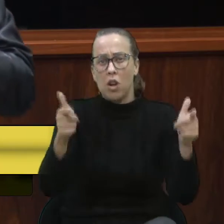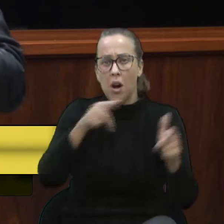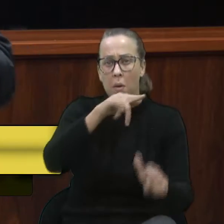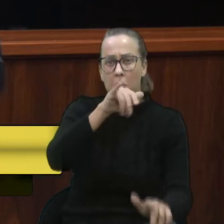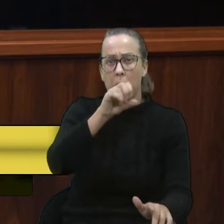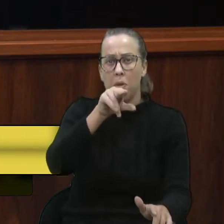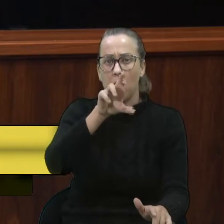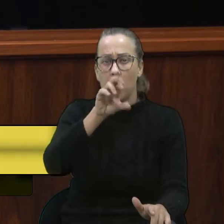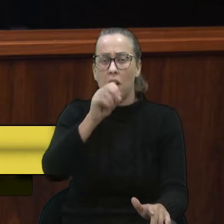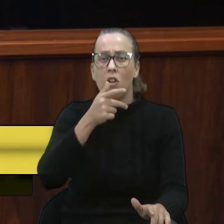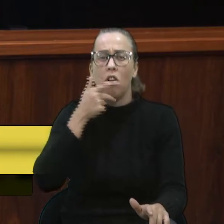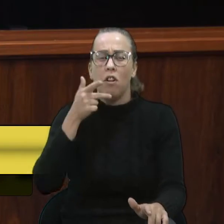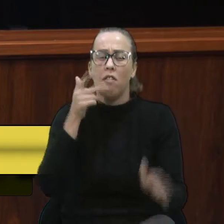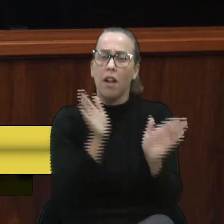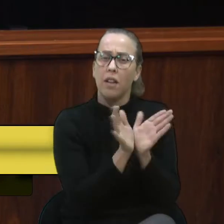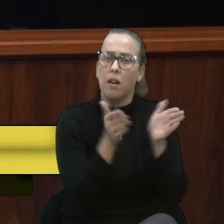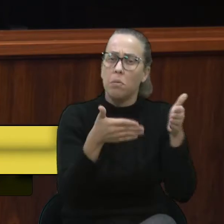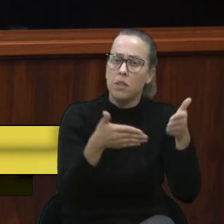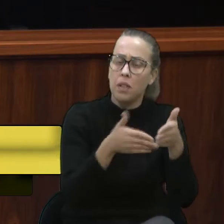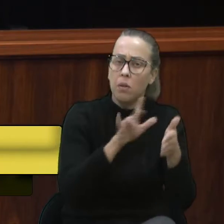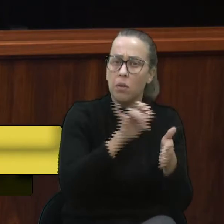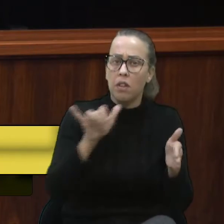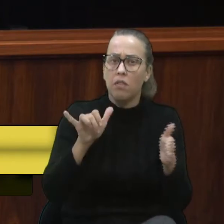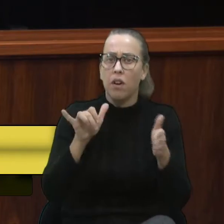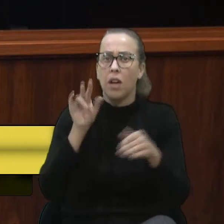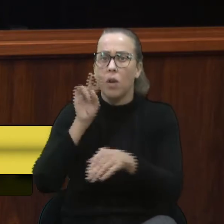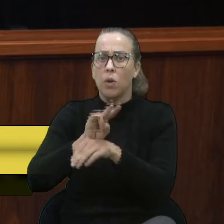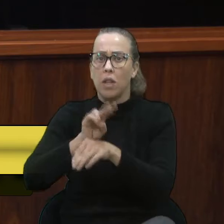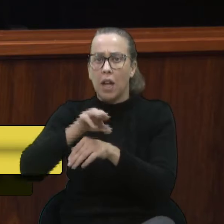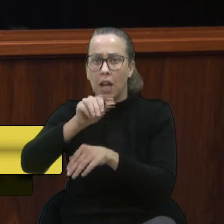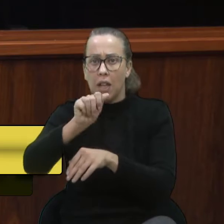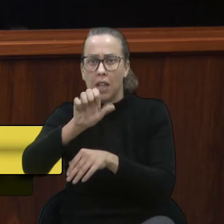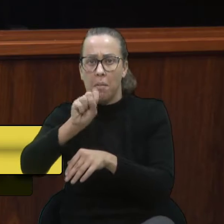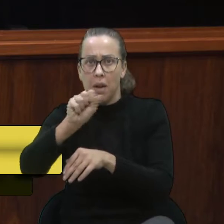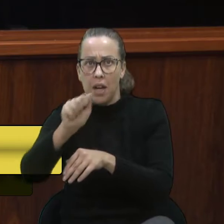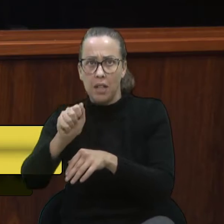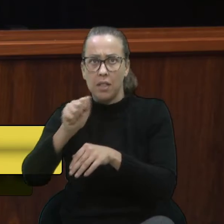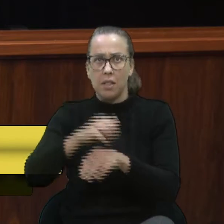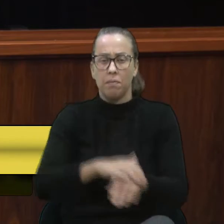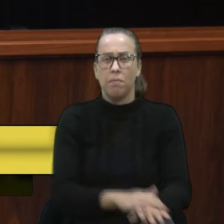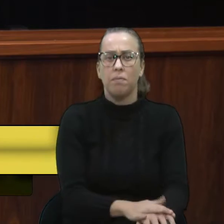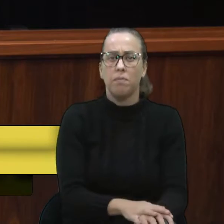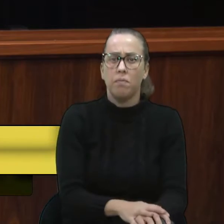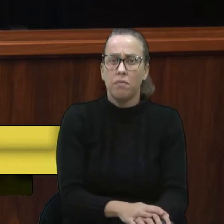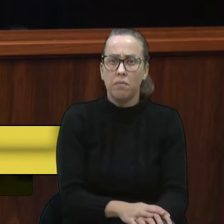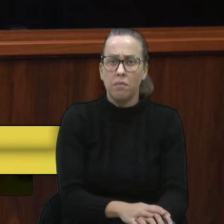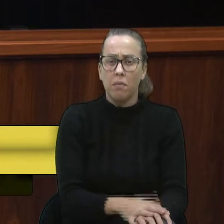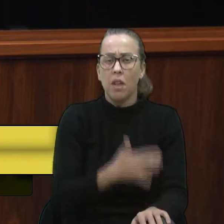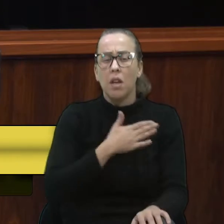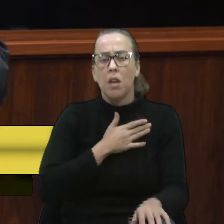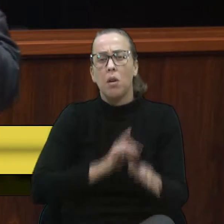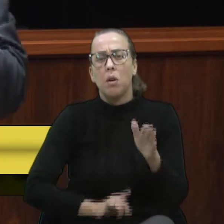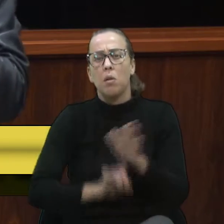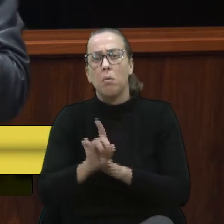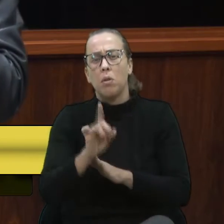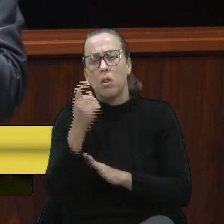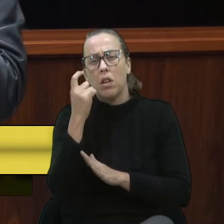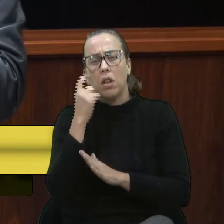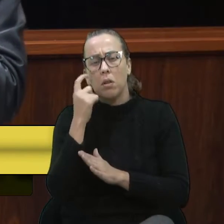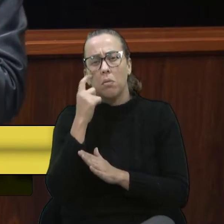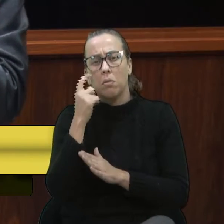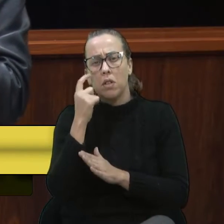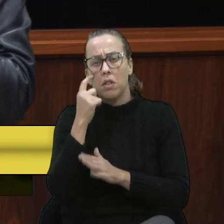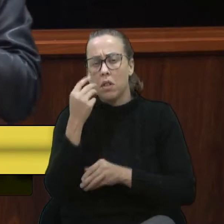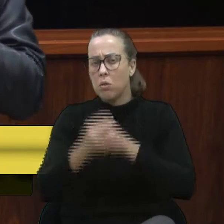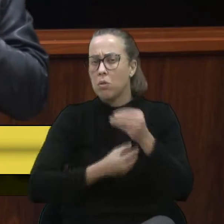da comissão que vai cuidar da Maesa, enfim, do uso da Maesa. Eu pergunto, estão pensando em